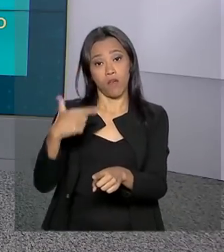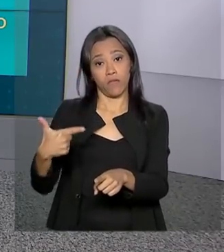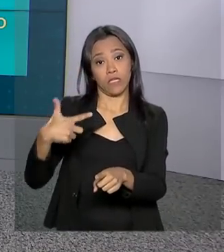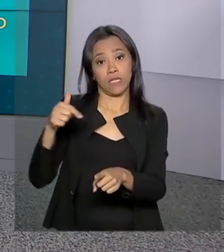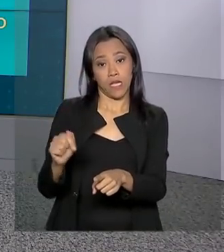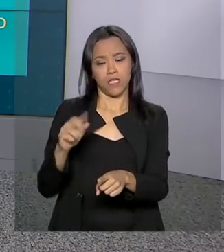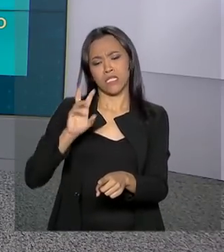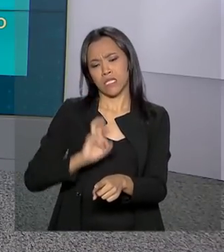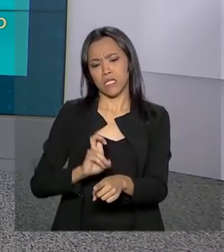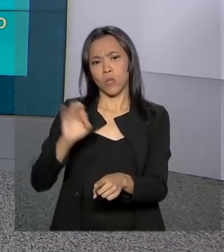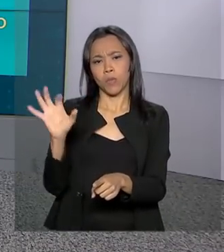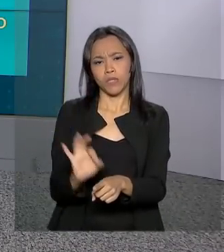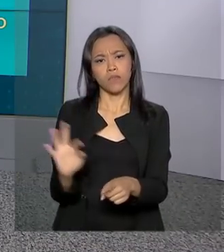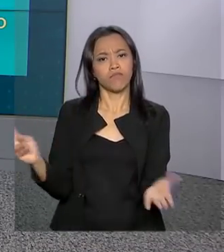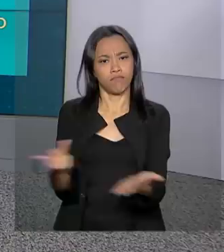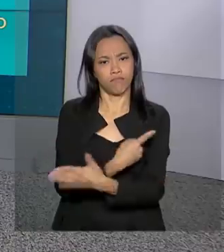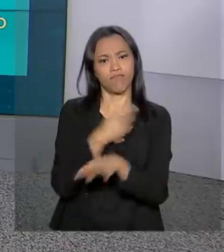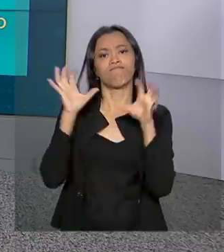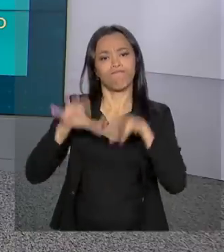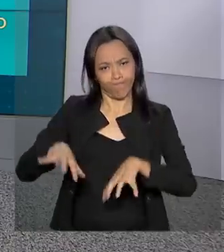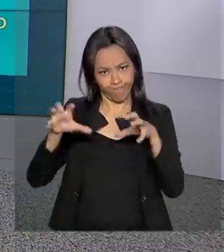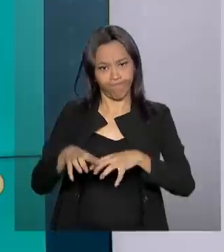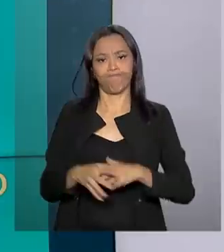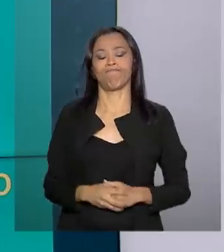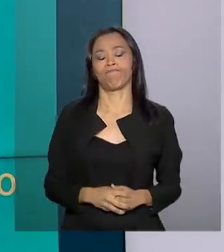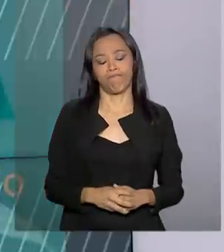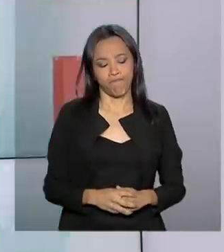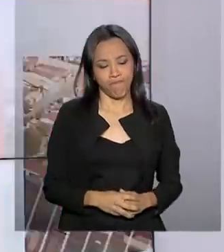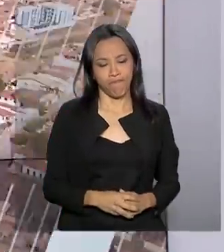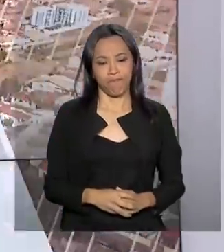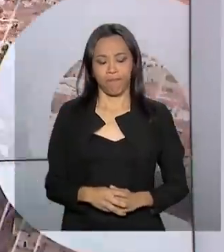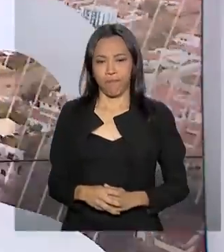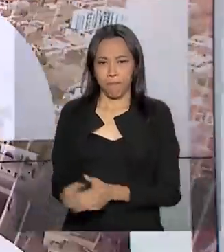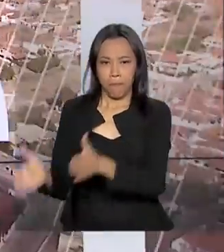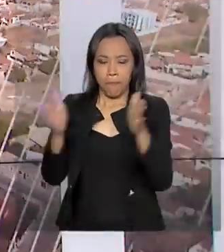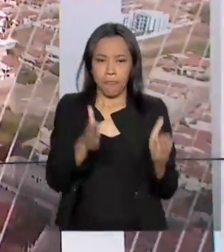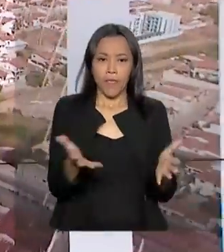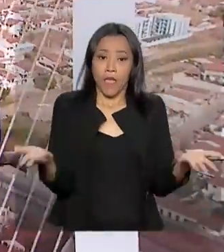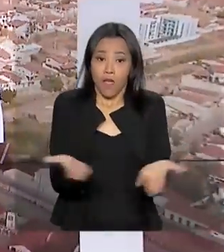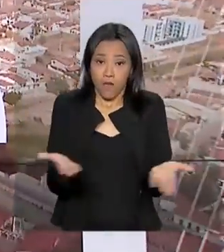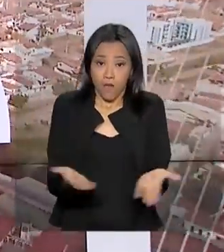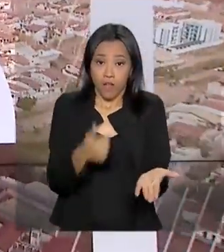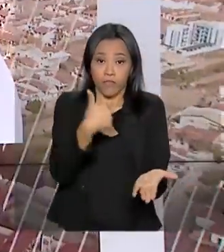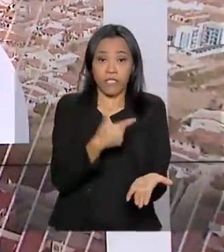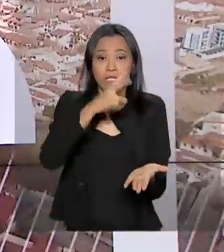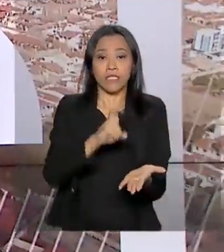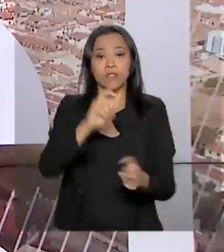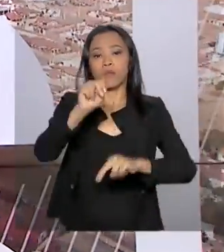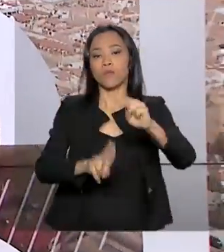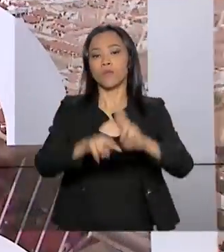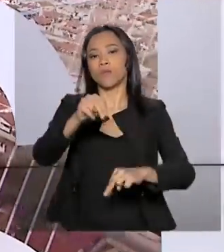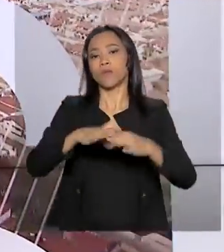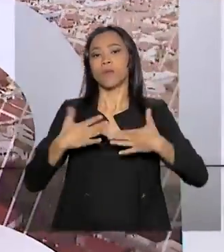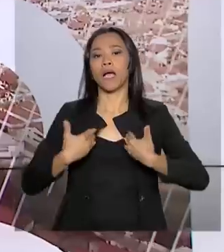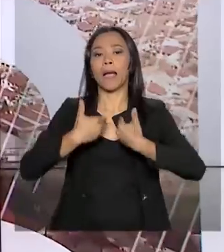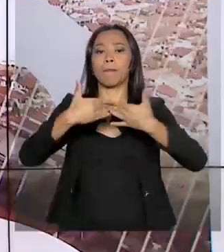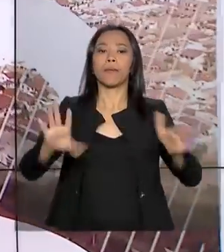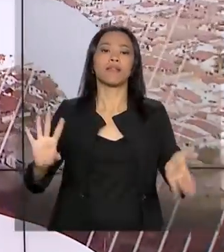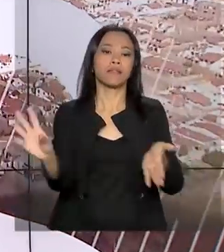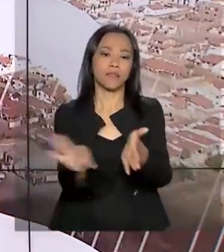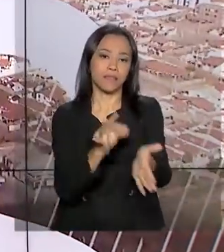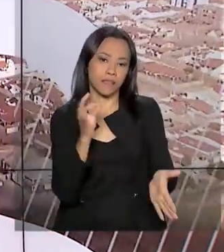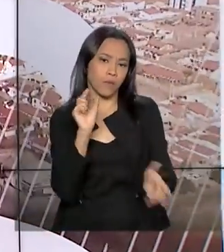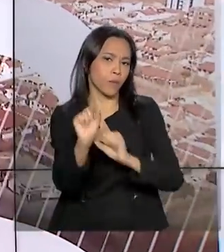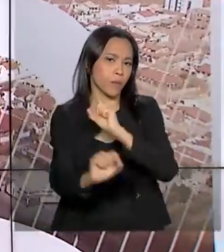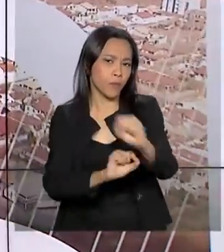com 5% de possibilidade de chuva. A partir de 25 de junho, vão estar abertas as inscrições para o processo